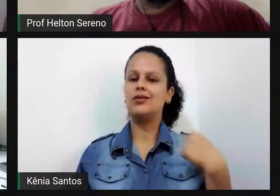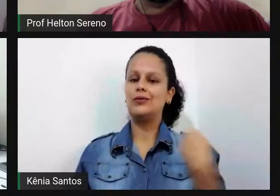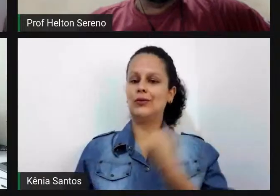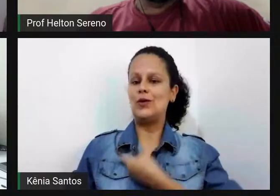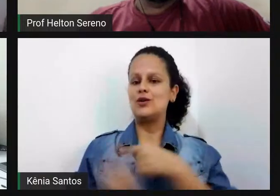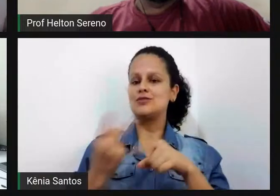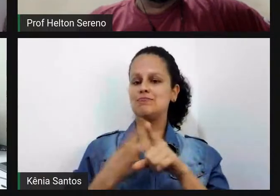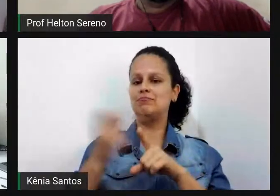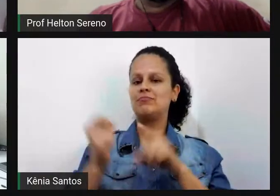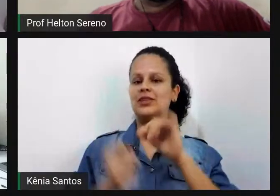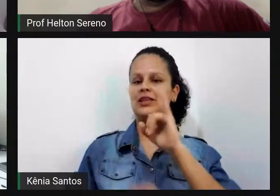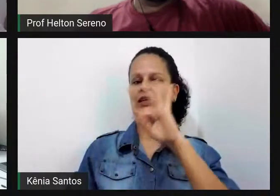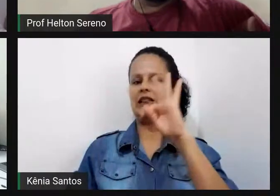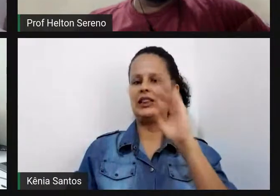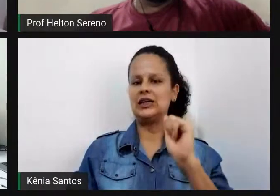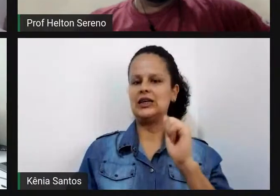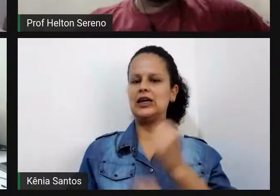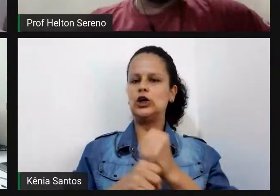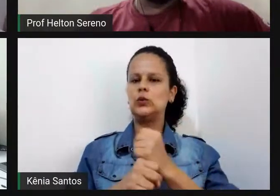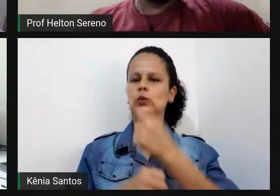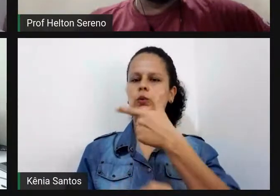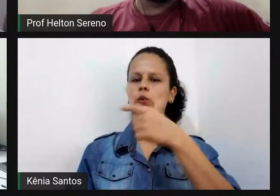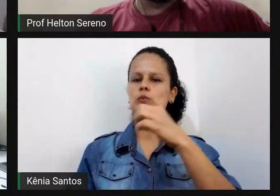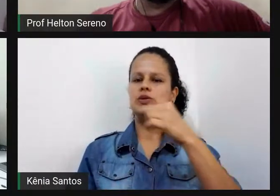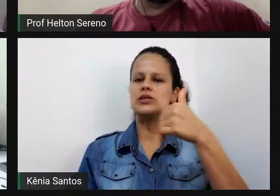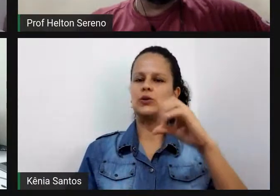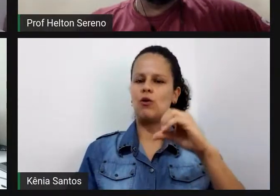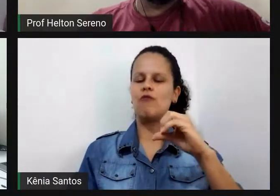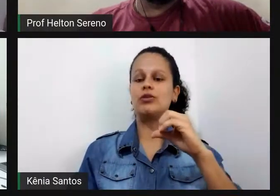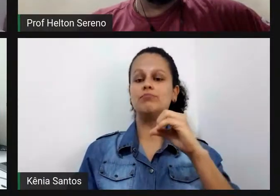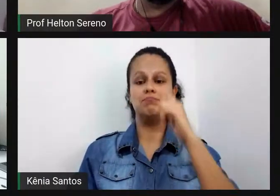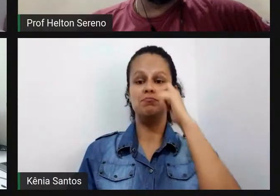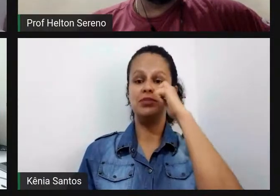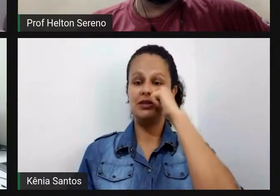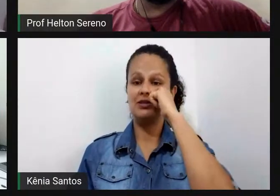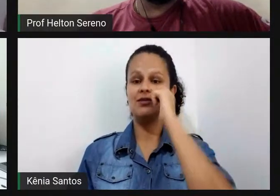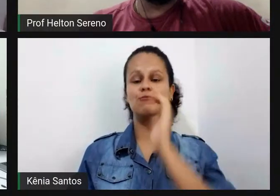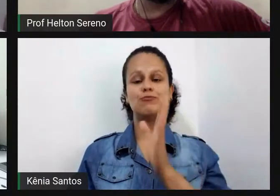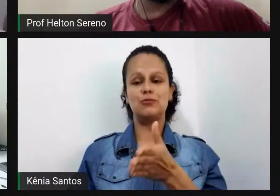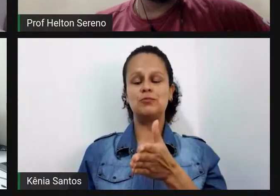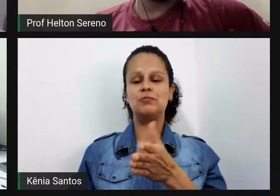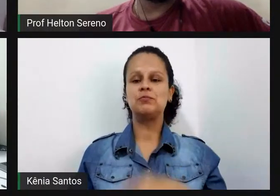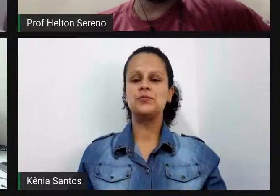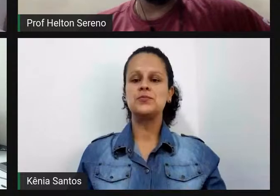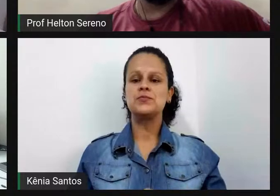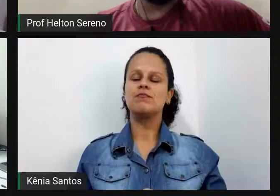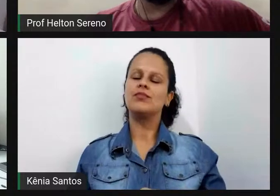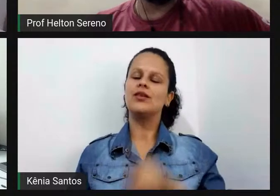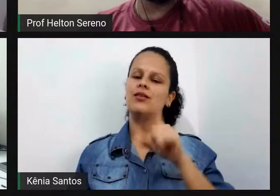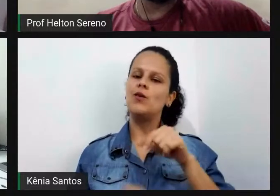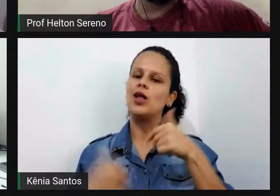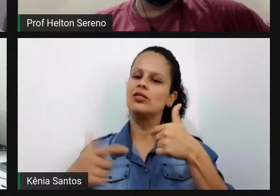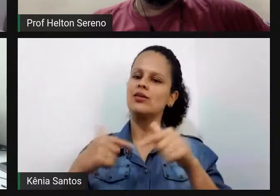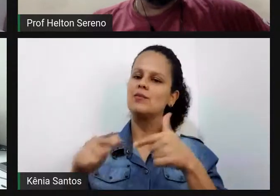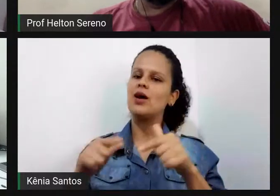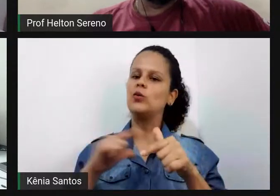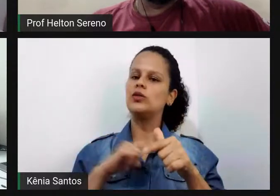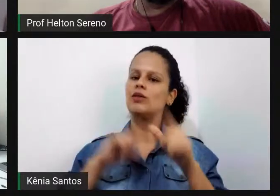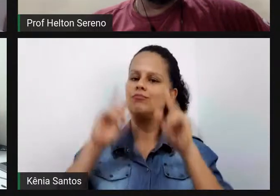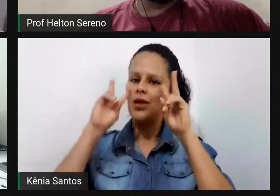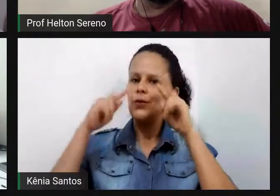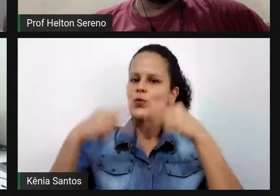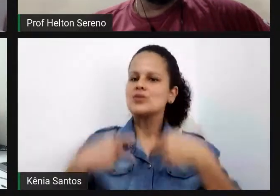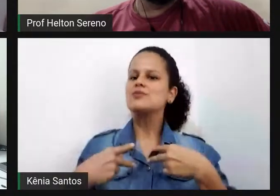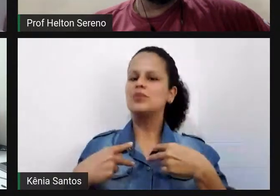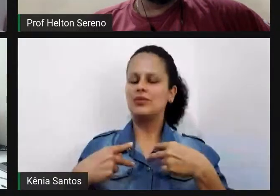2019 foi presencial então assim a gente tem um trabalho que já tem um reconhecimento e um